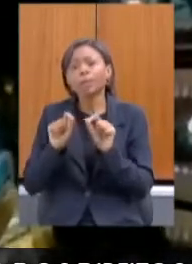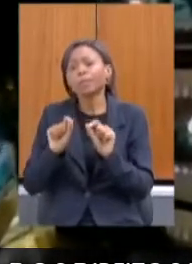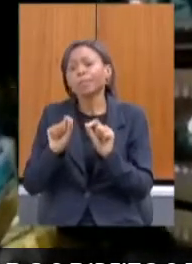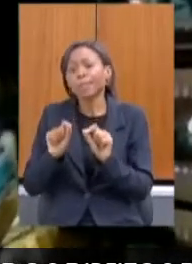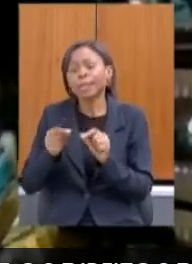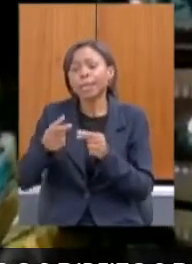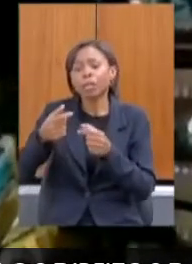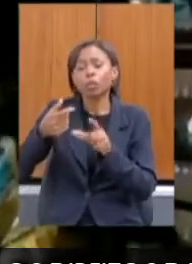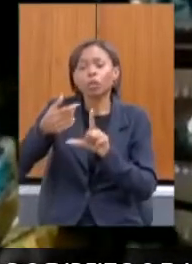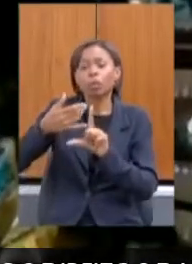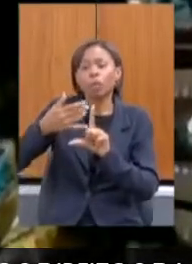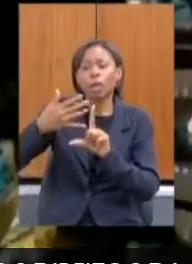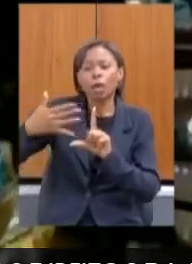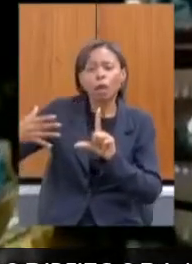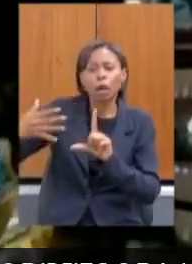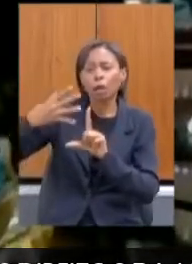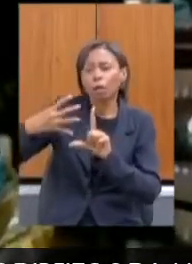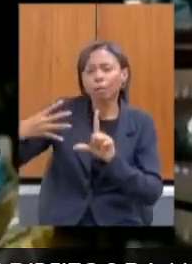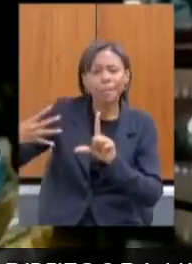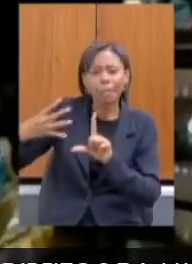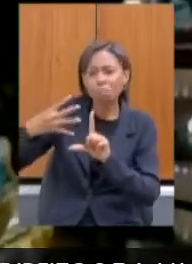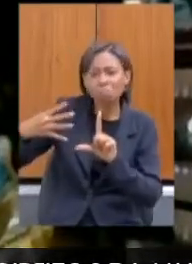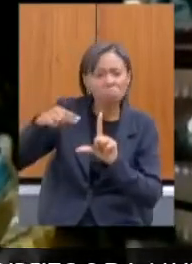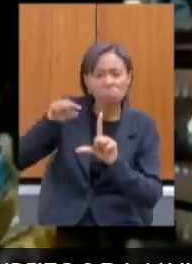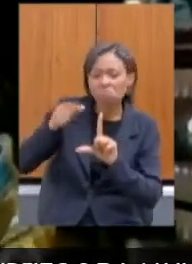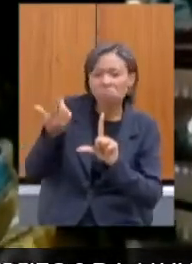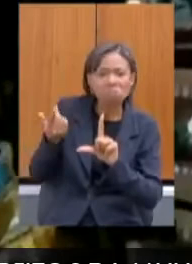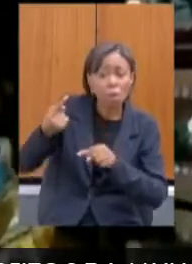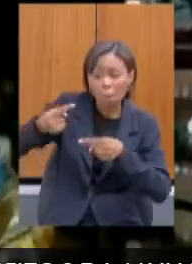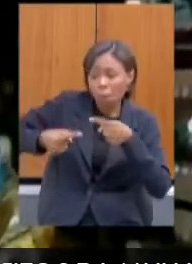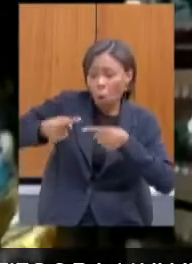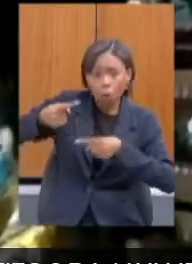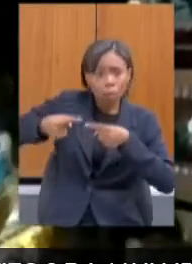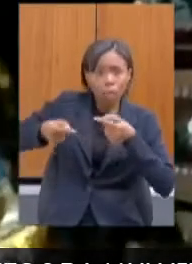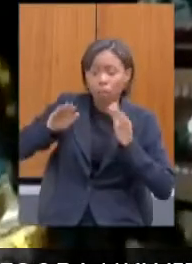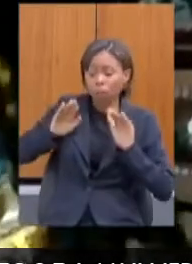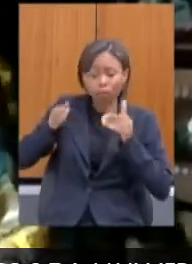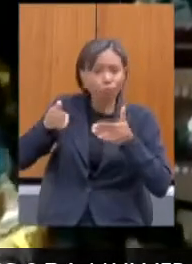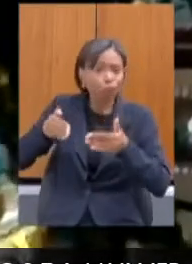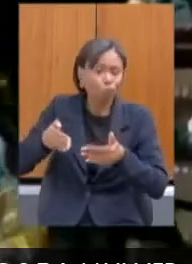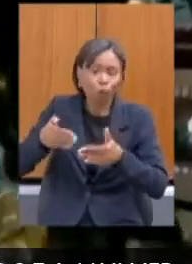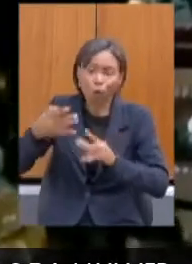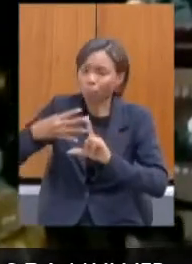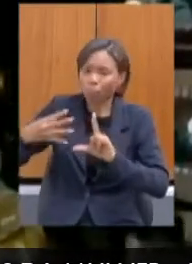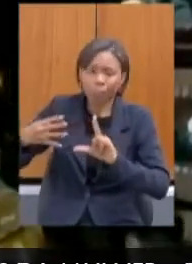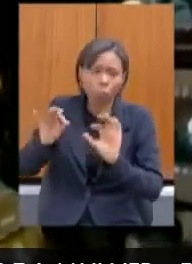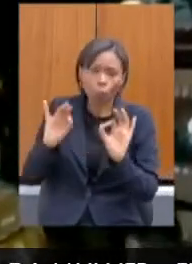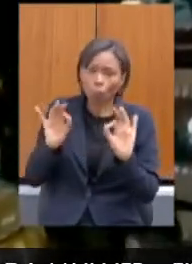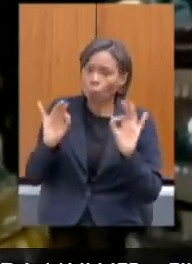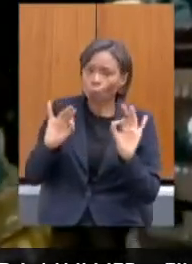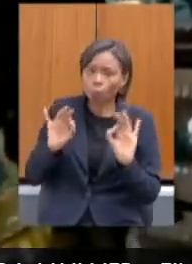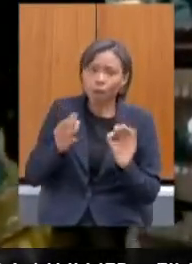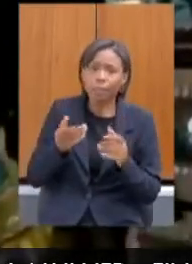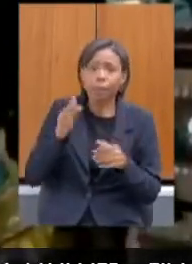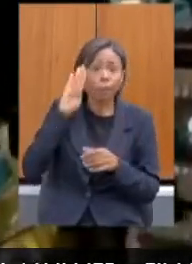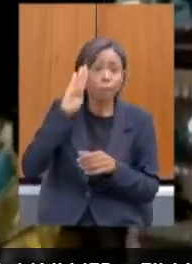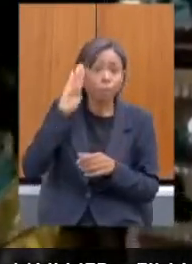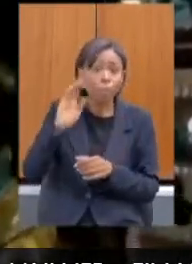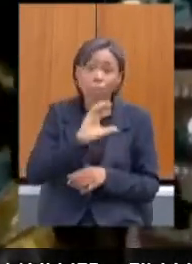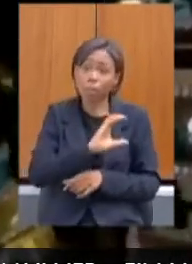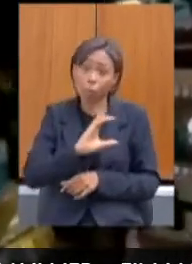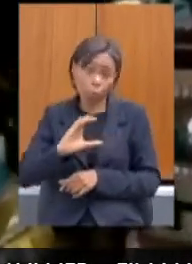avançar políticas no campo, principalmente na coordenadoria que